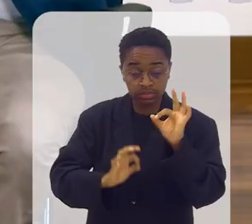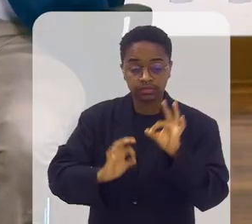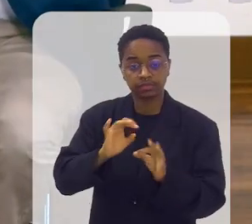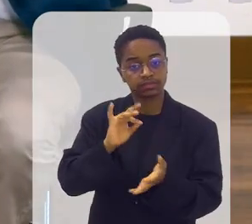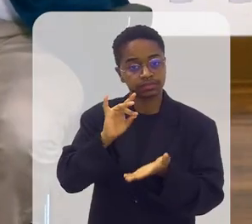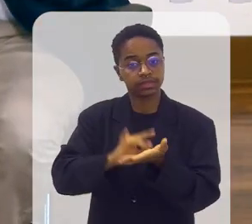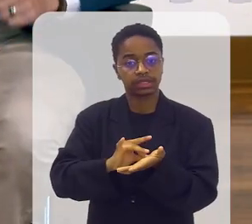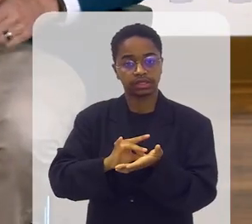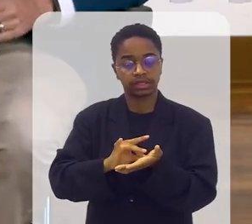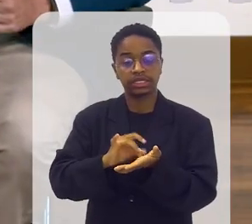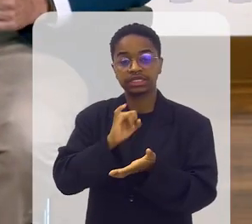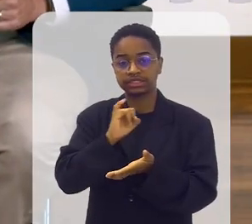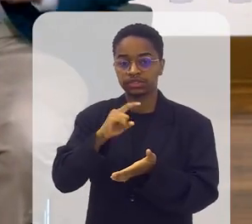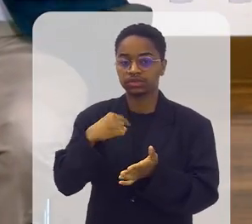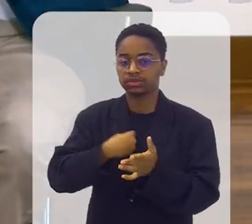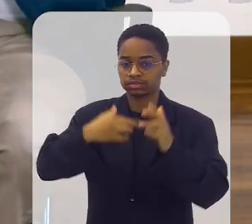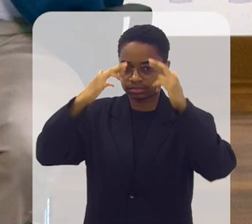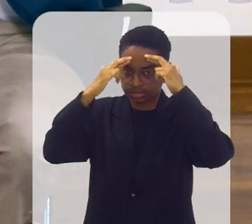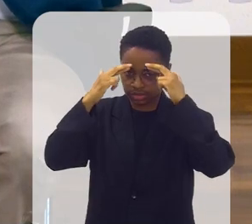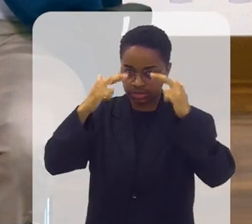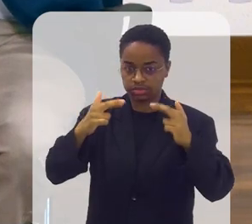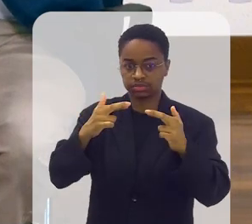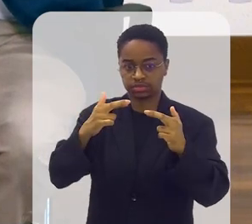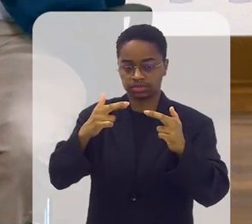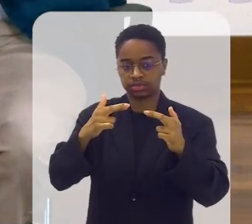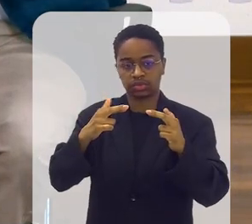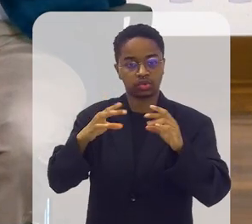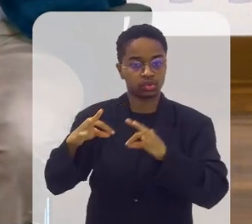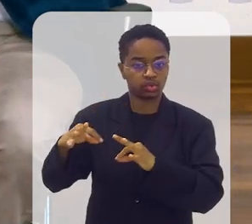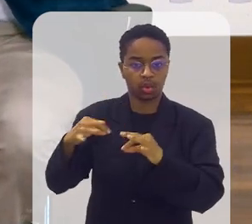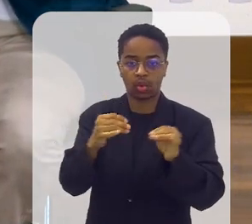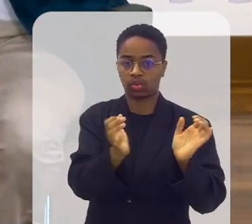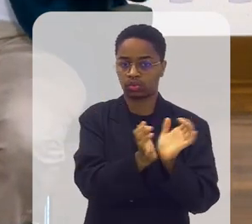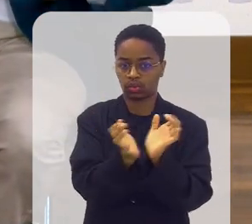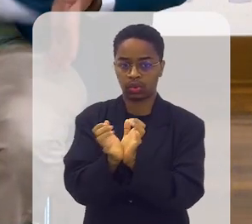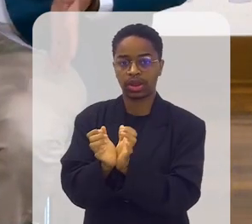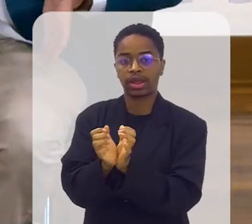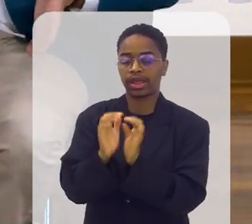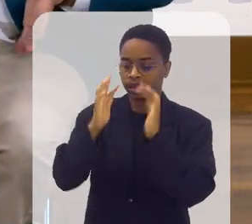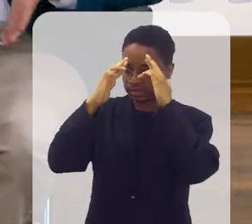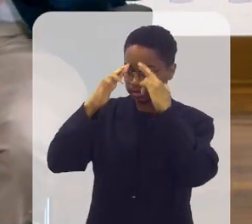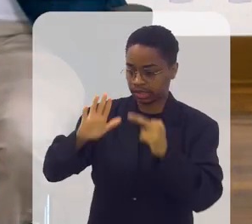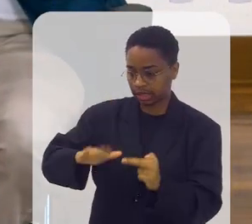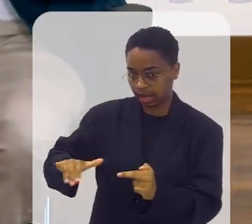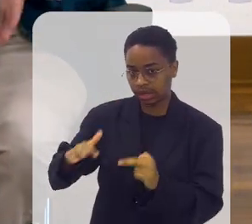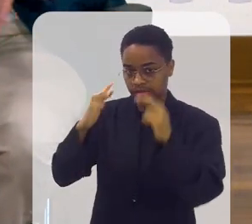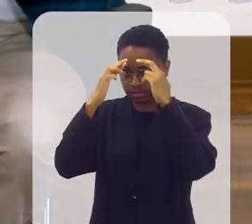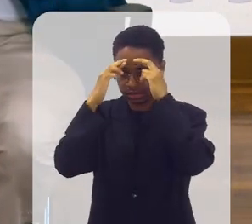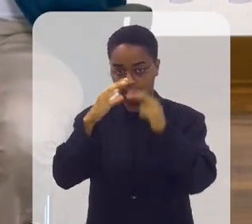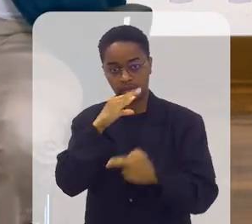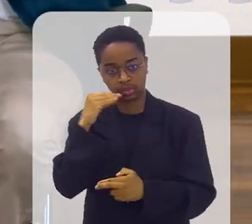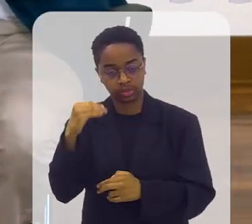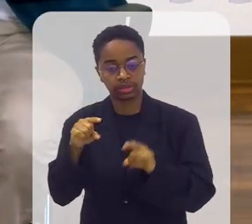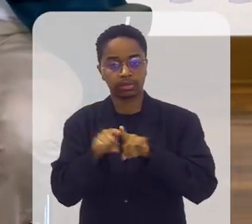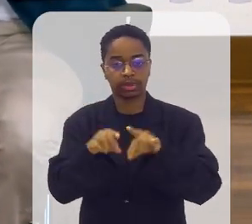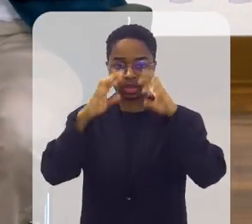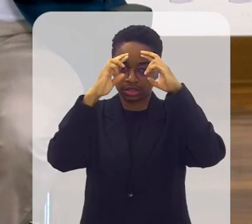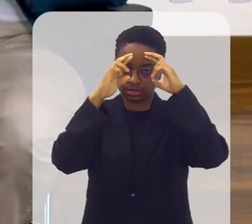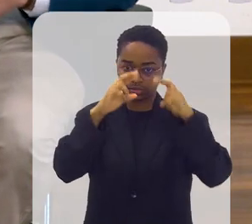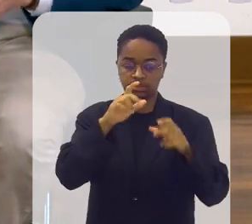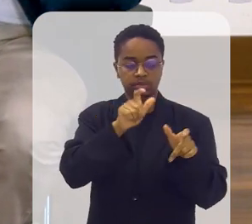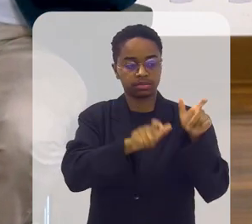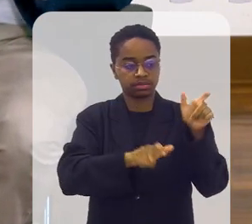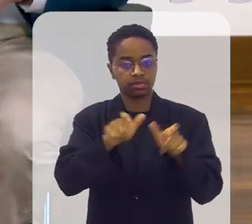dentro de um patamar civilizatório, quando a gente respeita os nossos extremos, as nossas crianças, adolescentes, e a